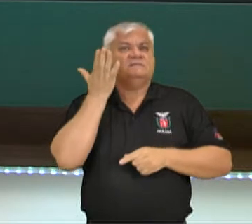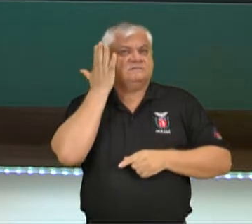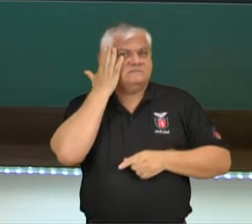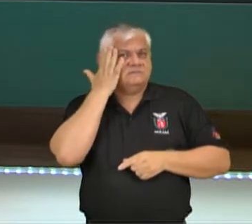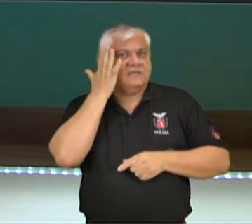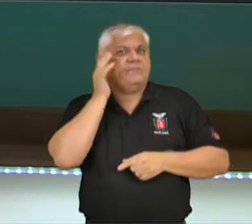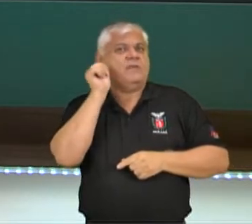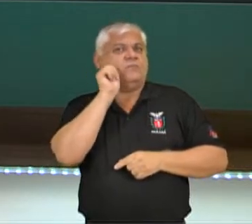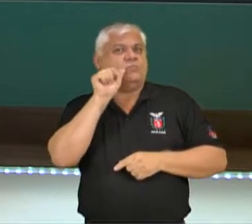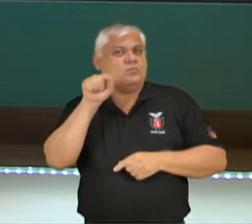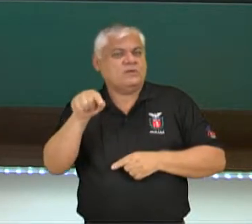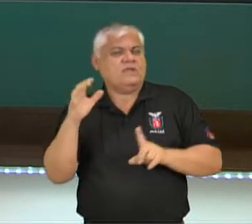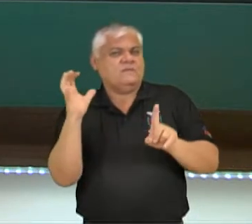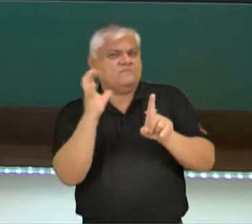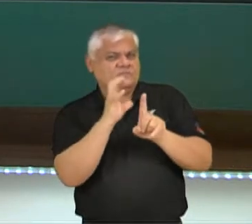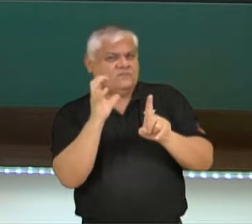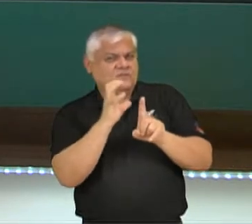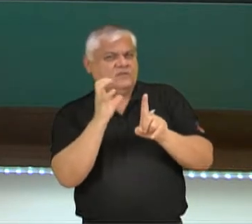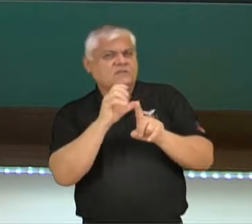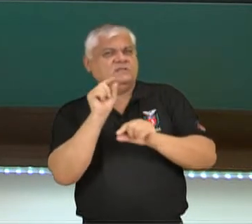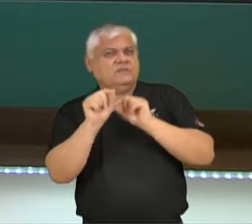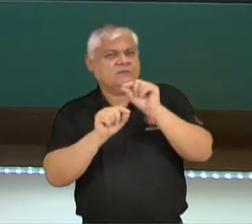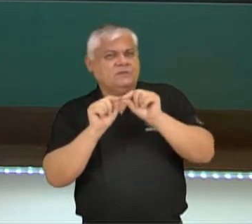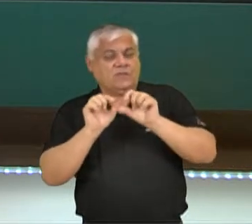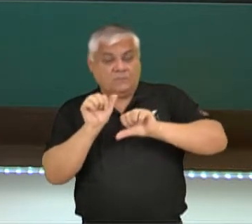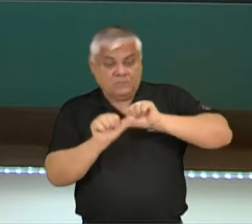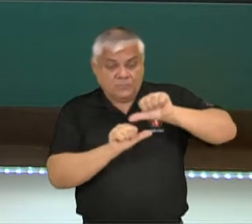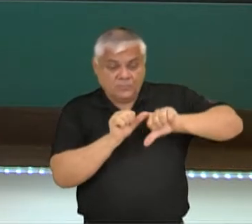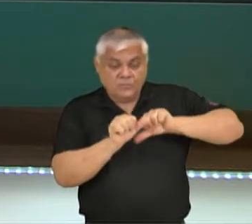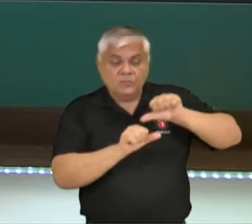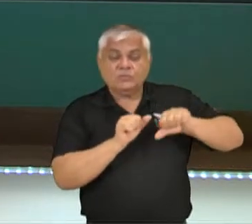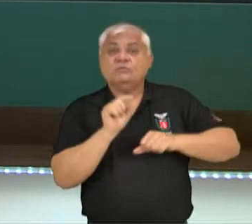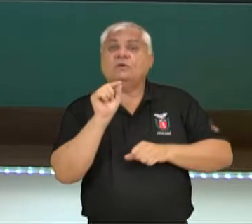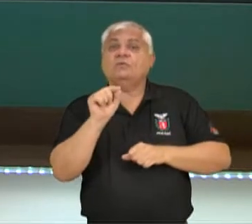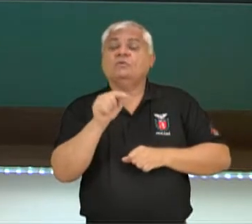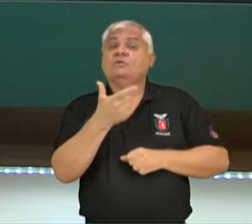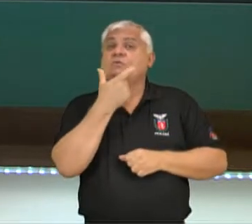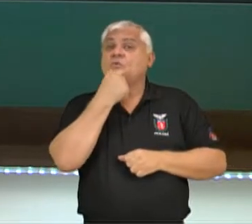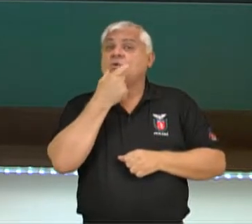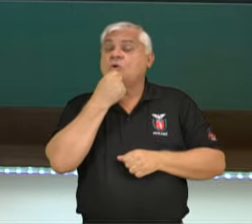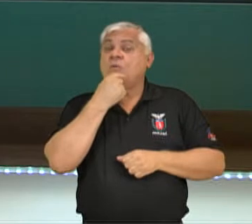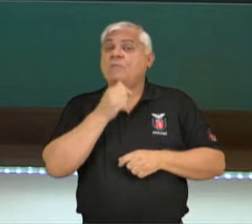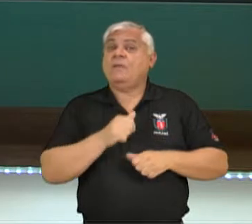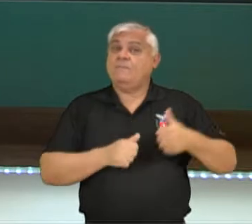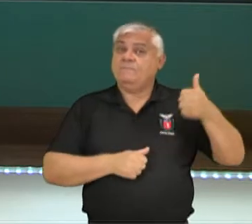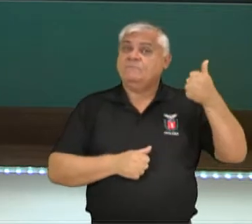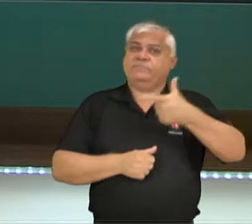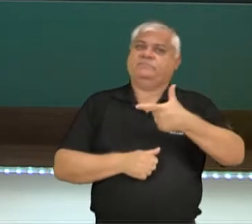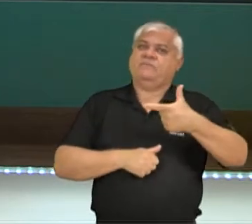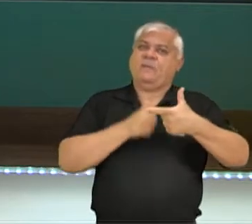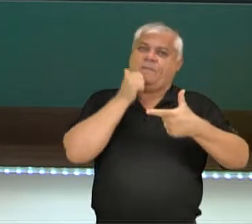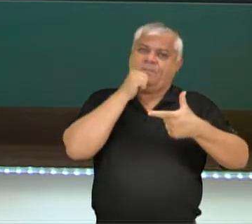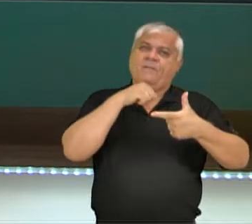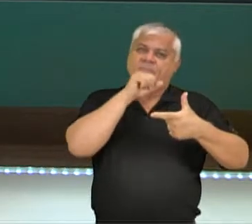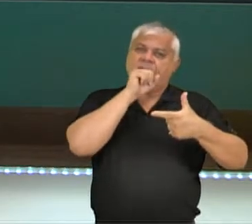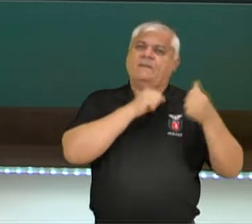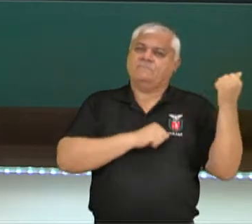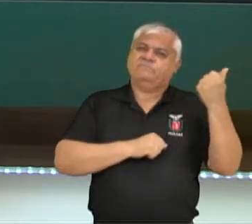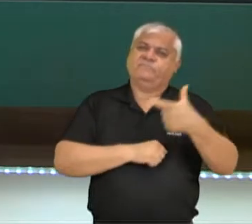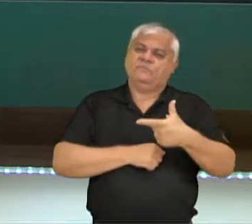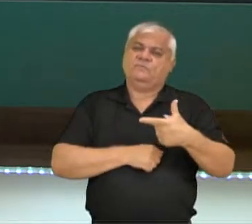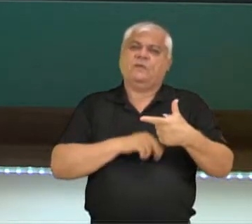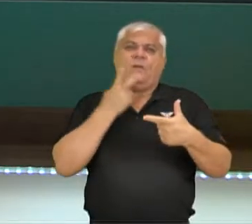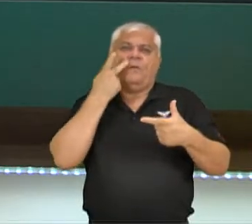mulher, ela tem uma influência muito maior nessa alteração do que o homem, né? Então é muito mais materno do que paterno,